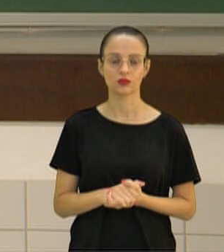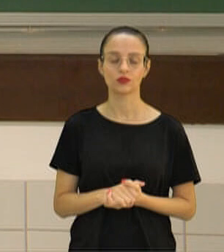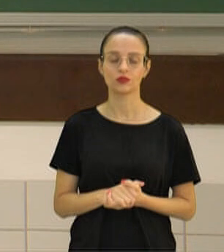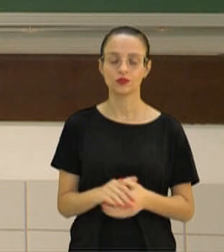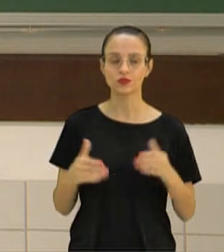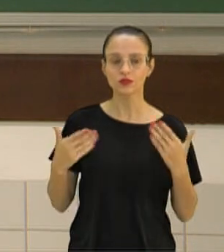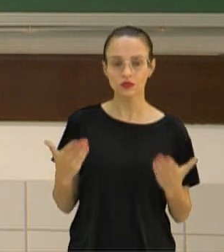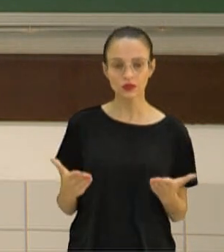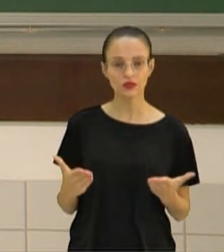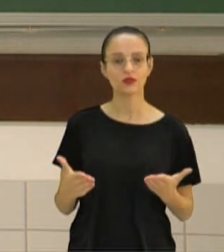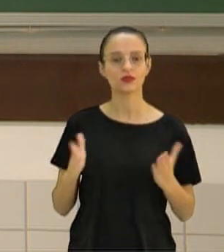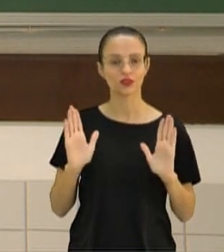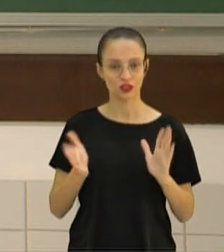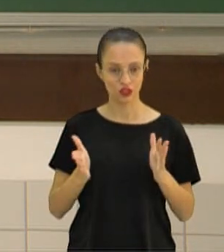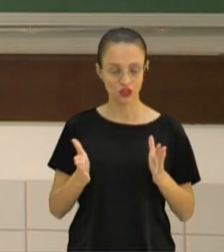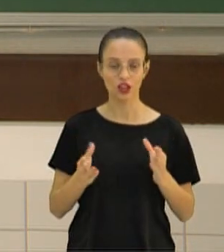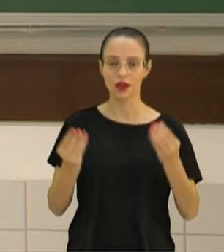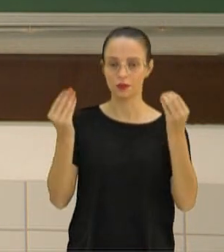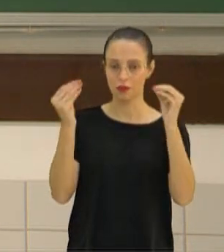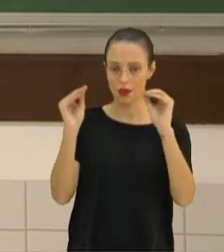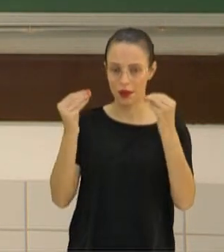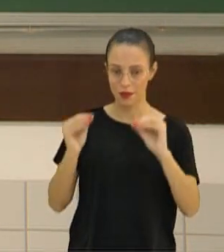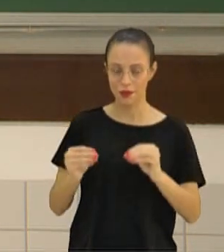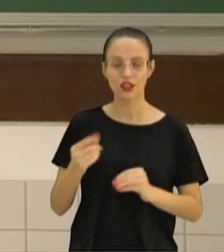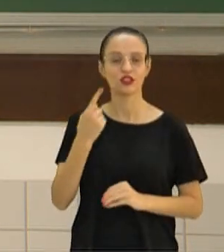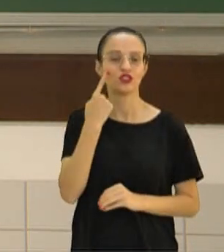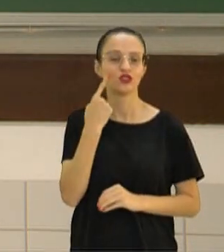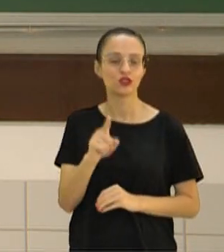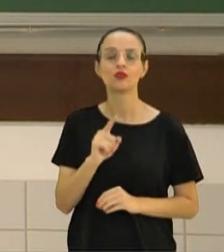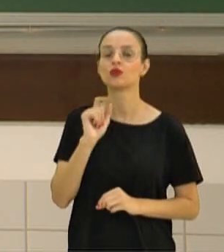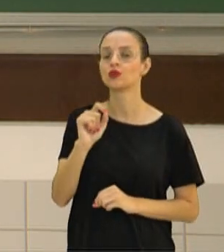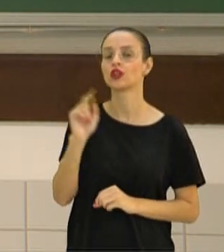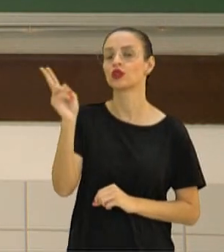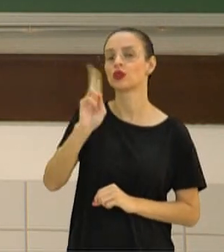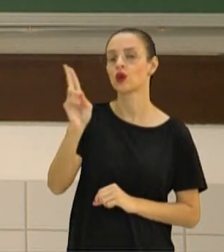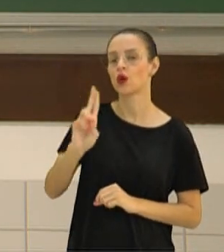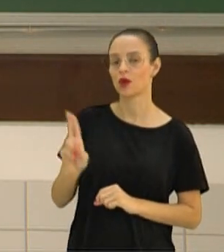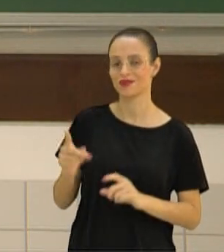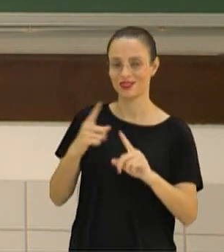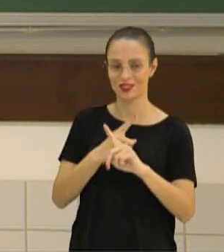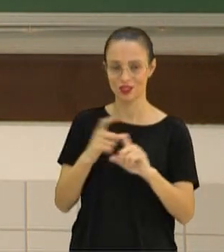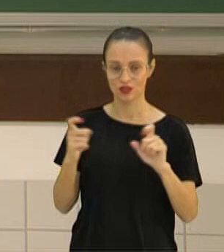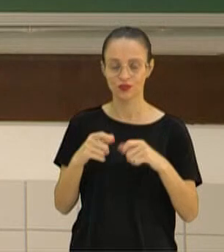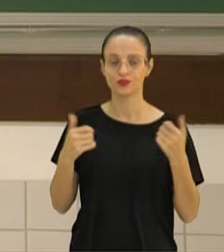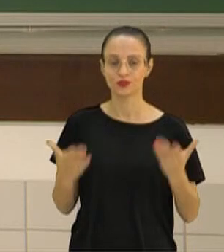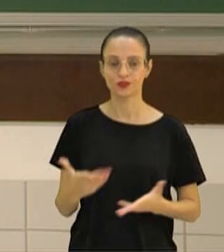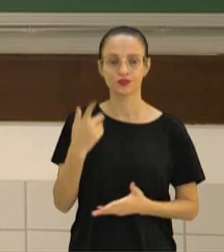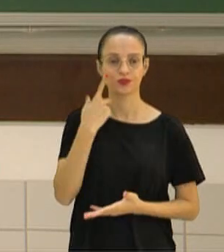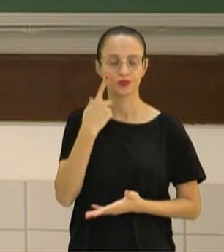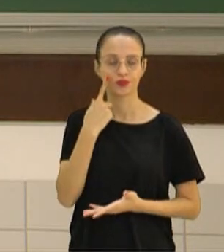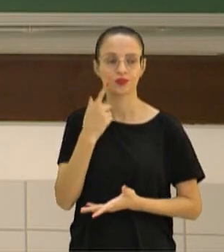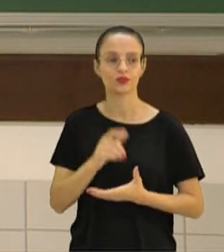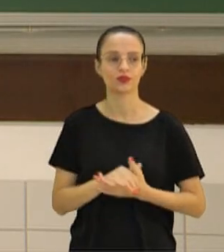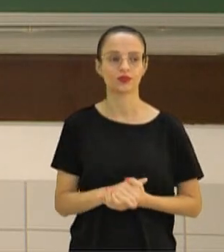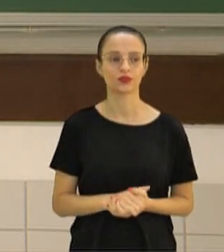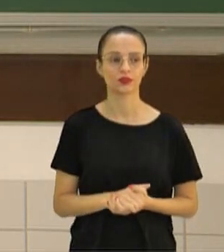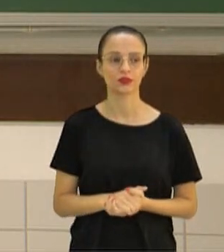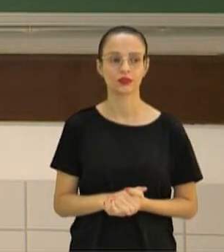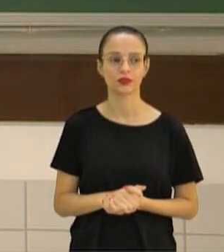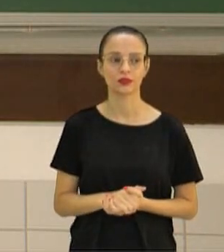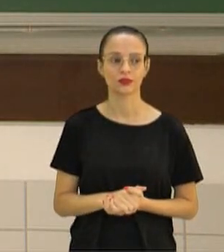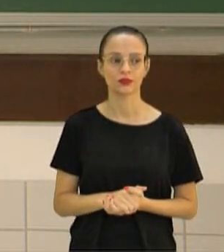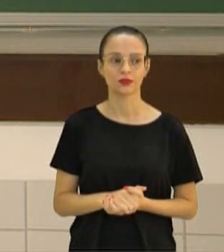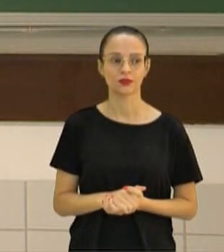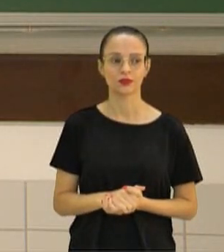Então, pessoal, já preencheram a nossa tabela? Já descobriram alguns nomes científicos? Vamos lá? Vamos conhecer os nomes